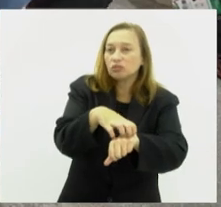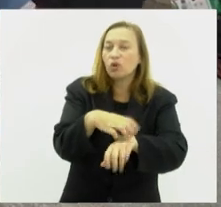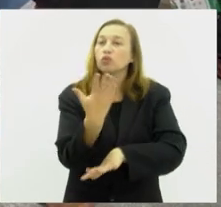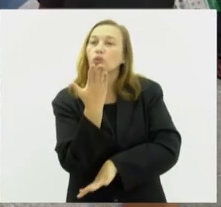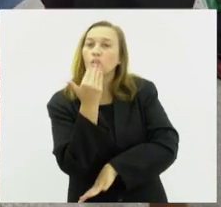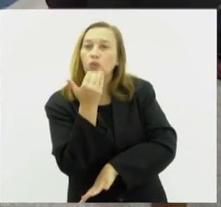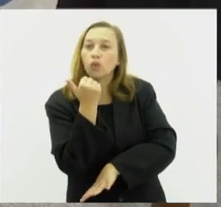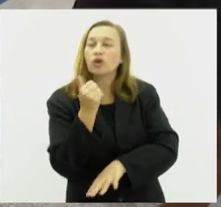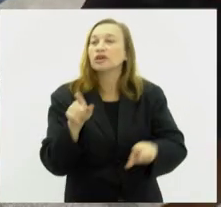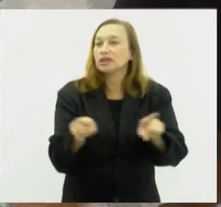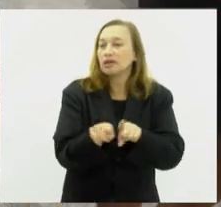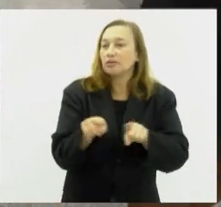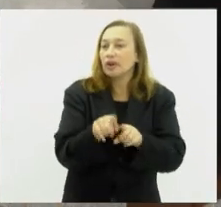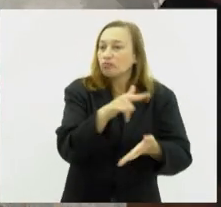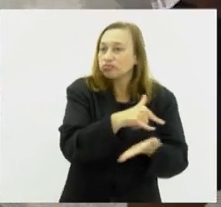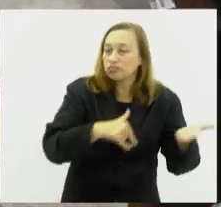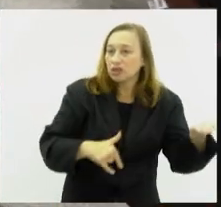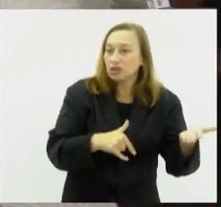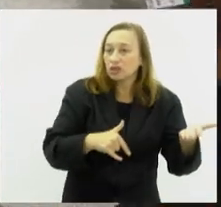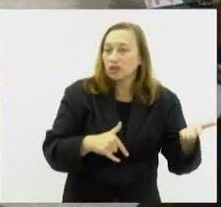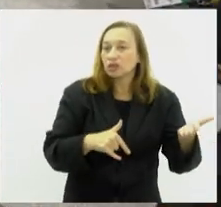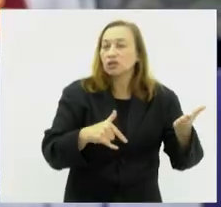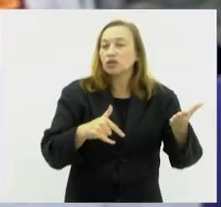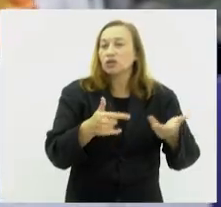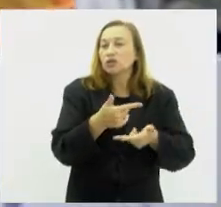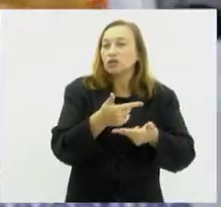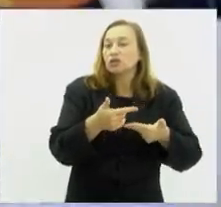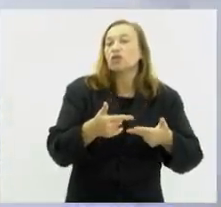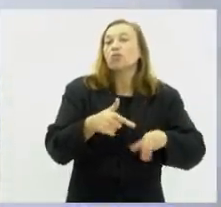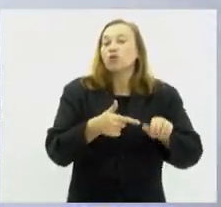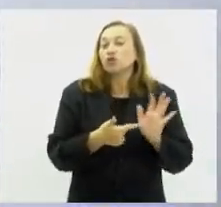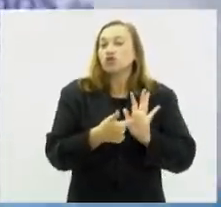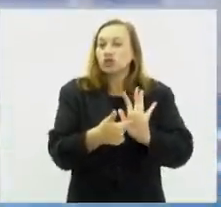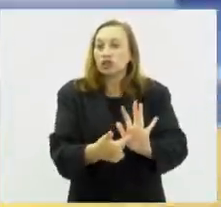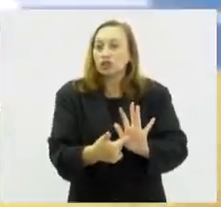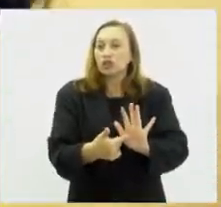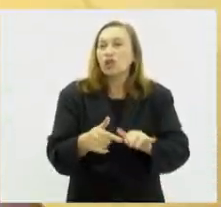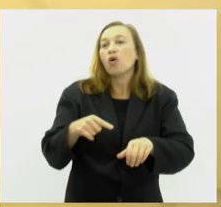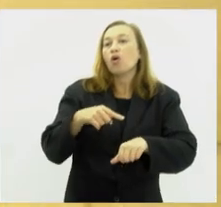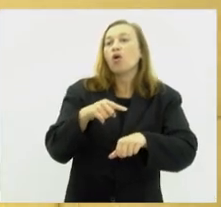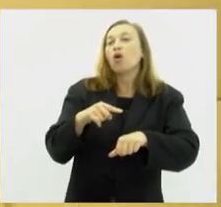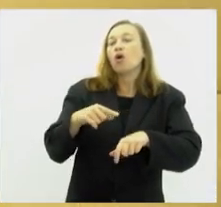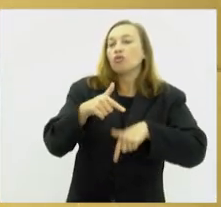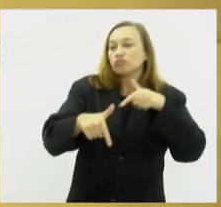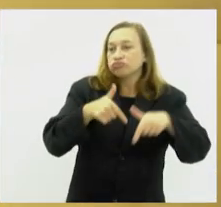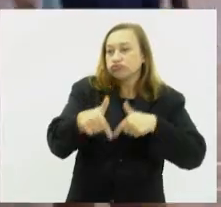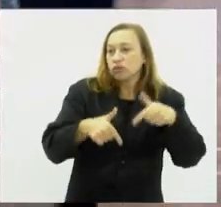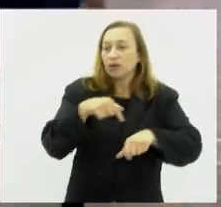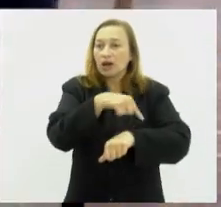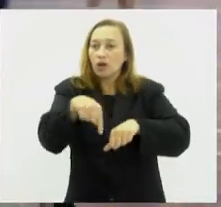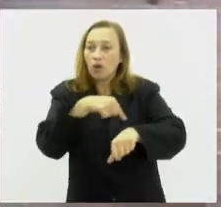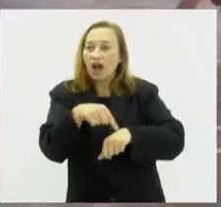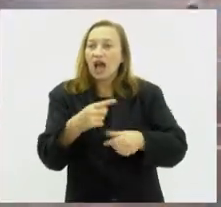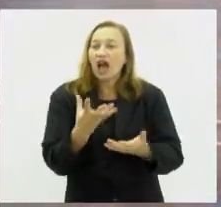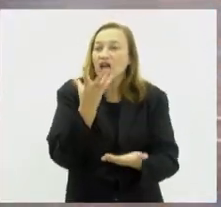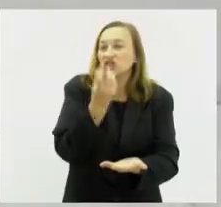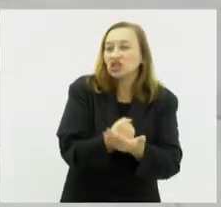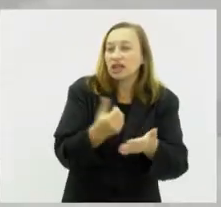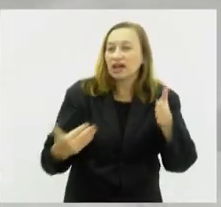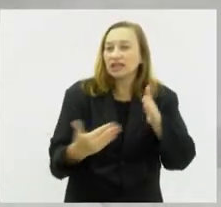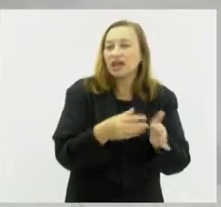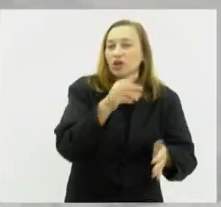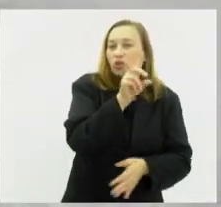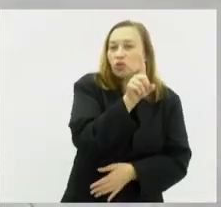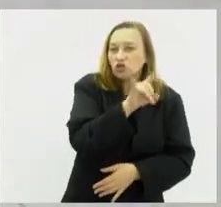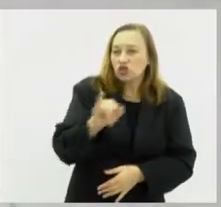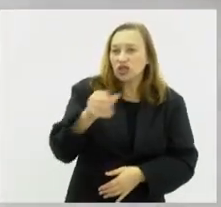recebem um certificado com declaração de horas trabalhadas e atividades desenvolvidas. As inscrições vão até o dia 31 de